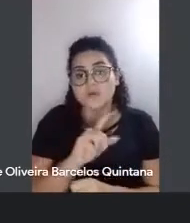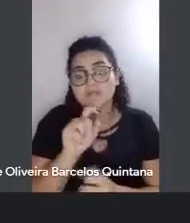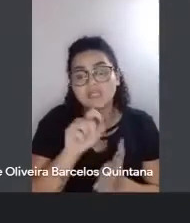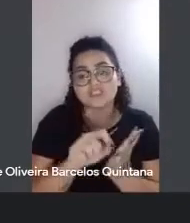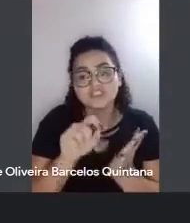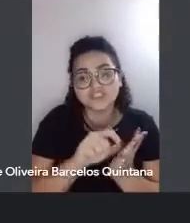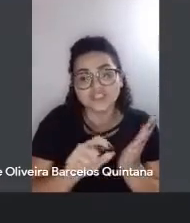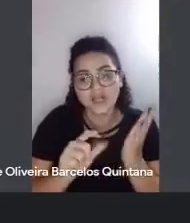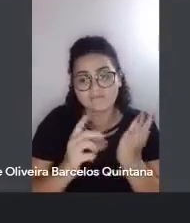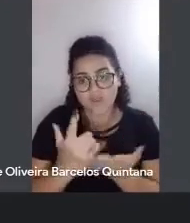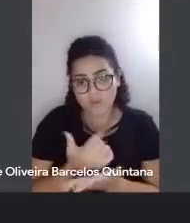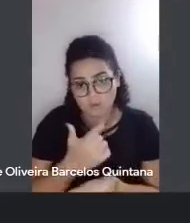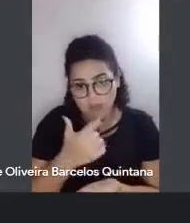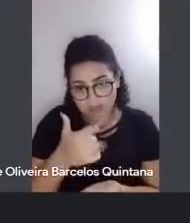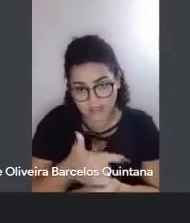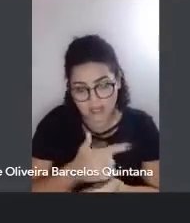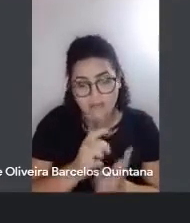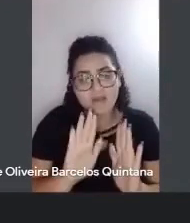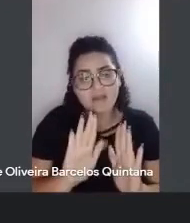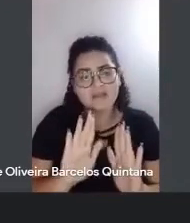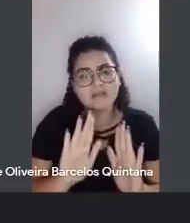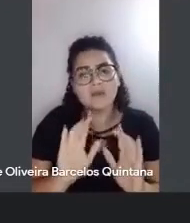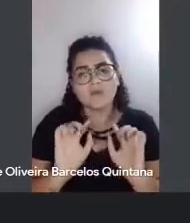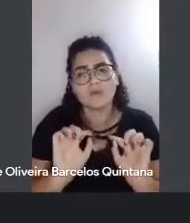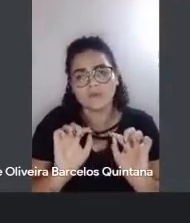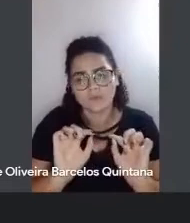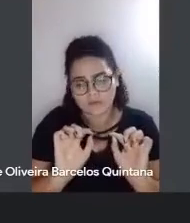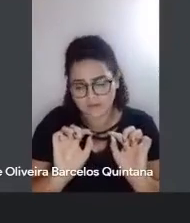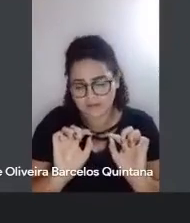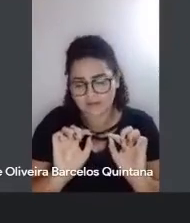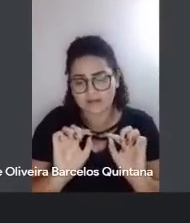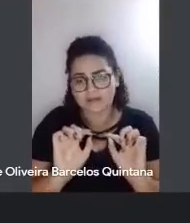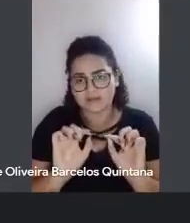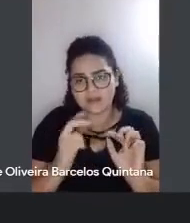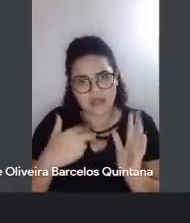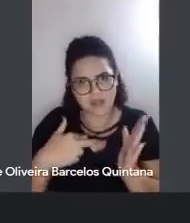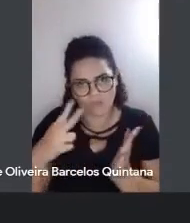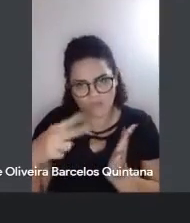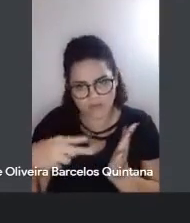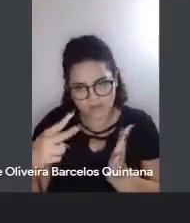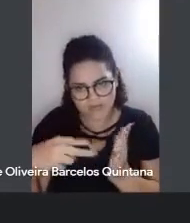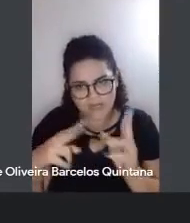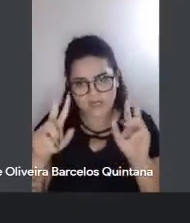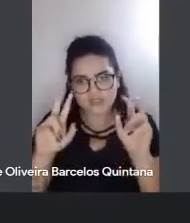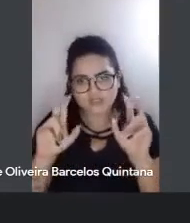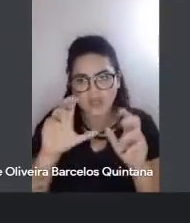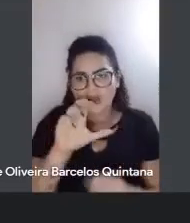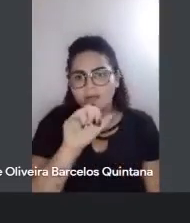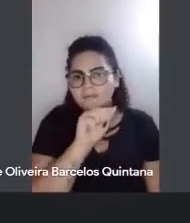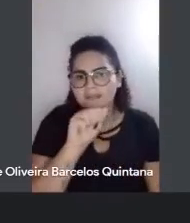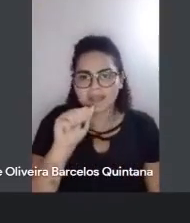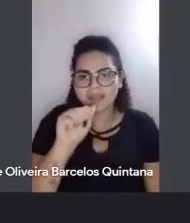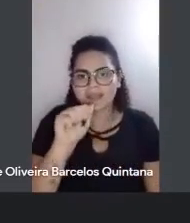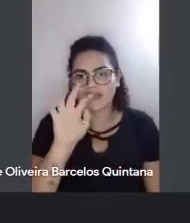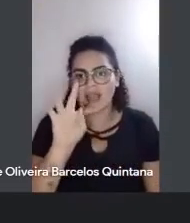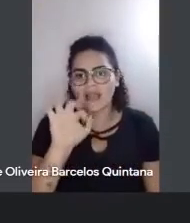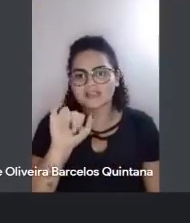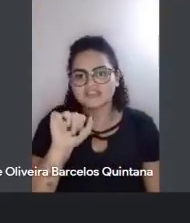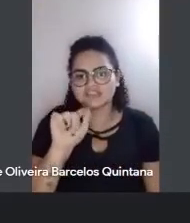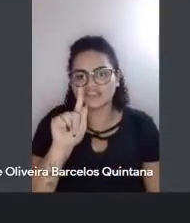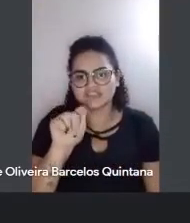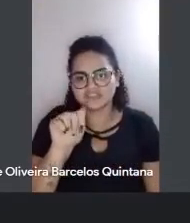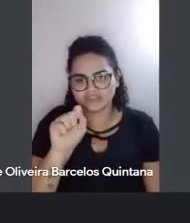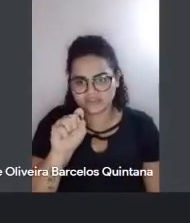parte, eu acho que ele já está pronunciando, nessa parte que eu li, das cartinhas, nesse finalzinho, do entrelaçamento,